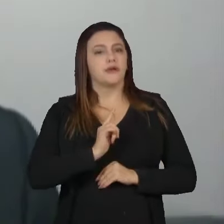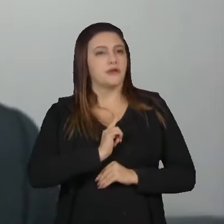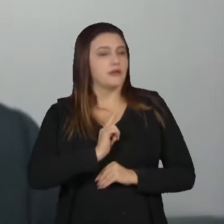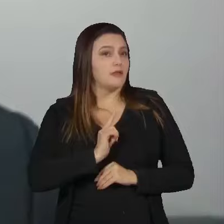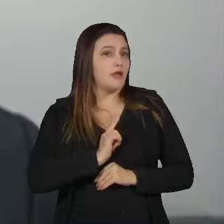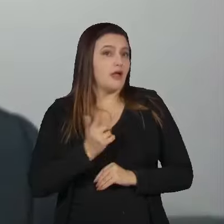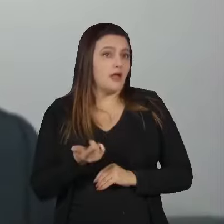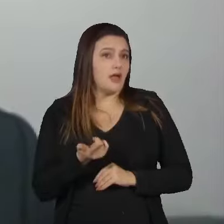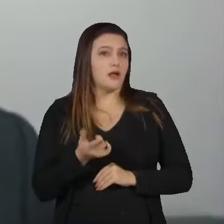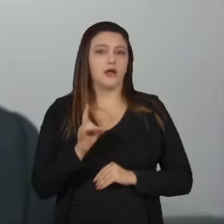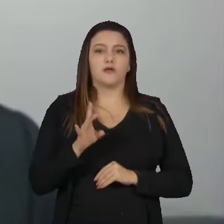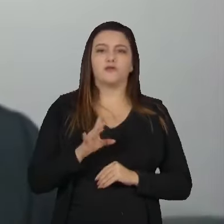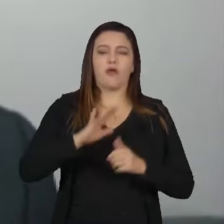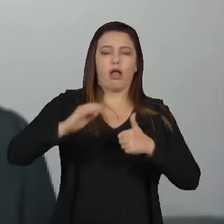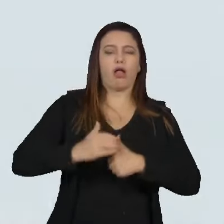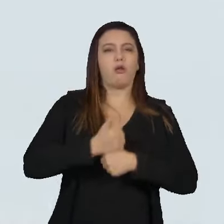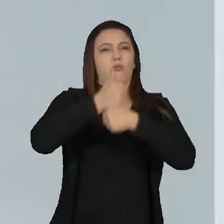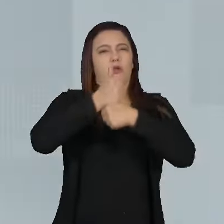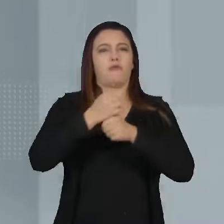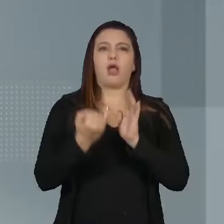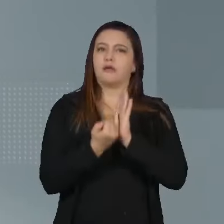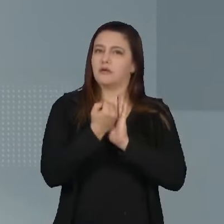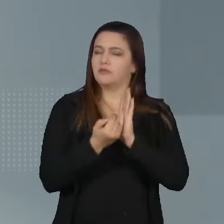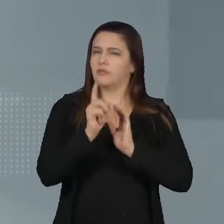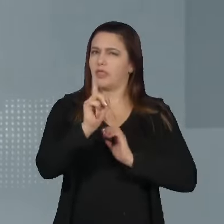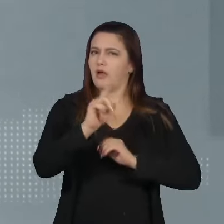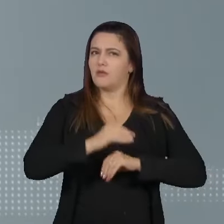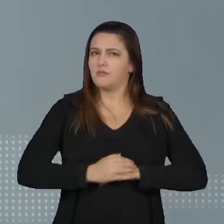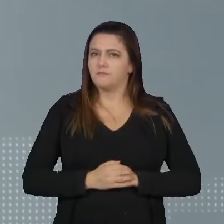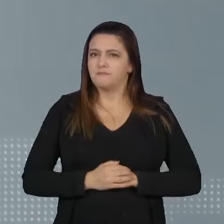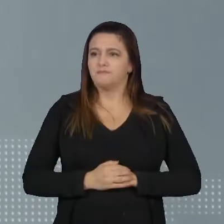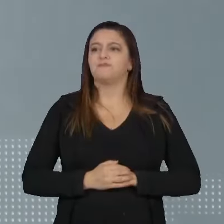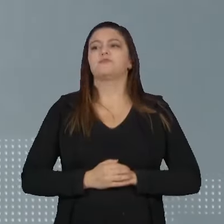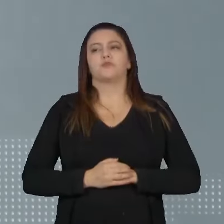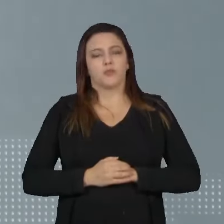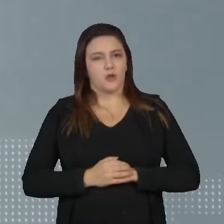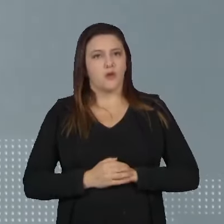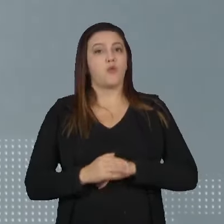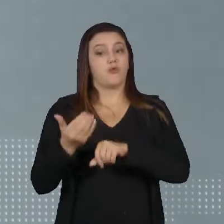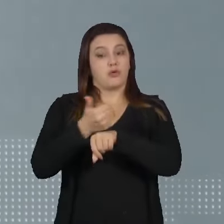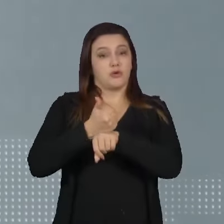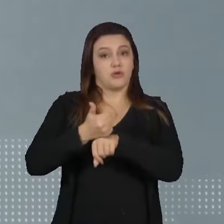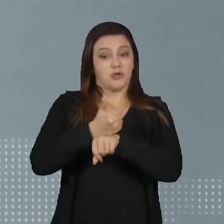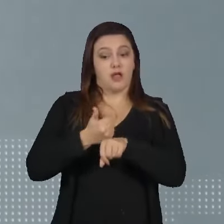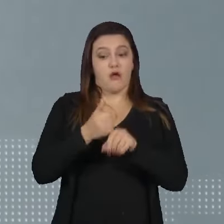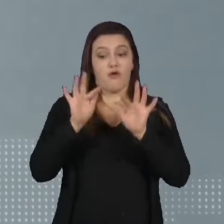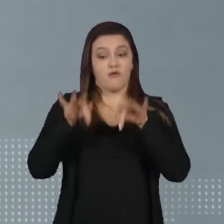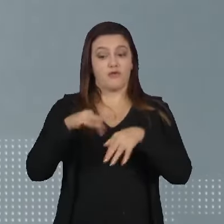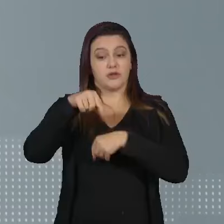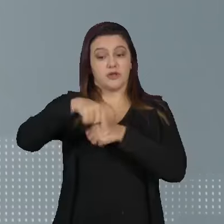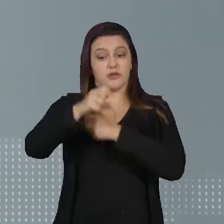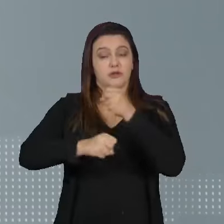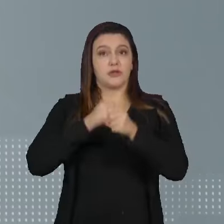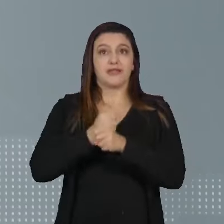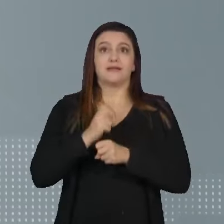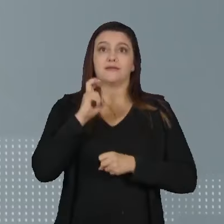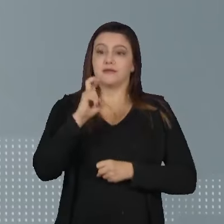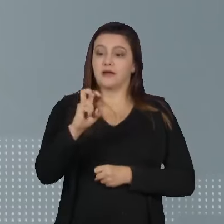meros privilégios tributários. De acordo com os técnicos, até o final deste ano, R$ 537